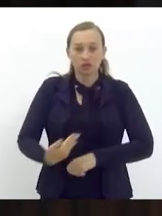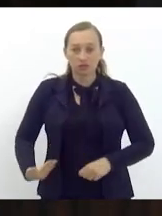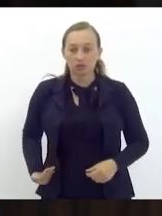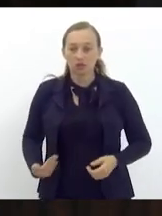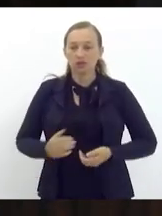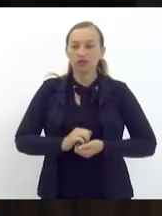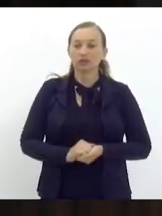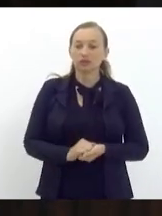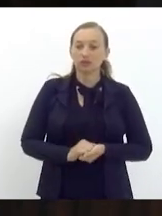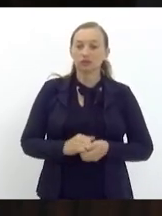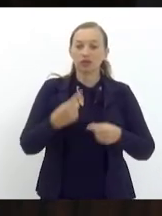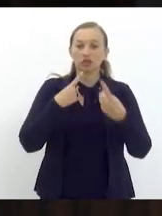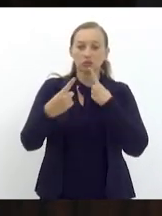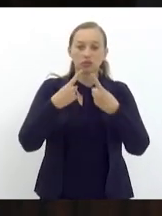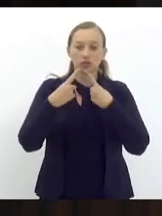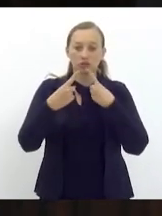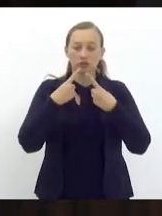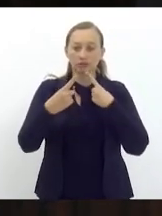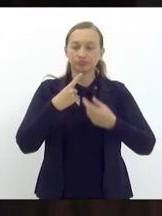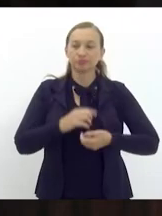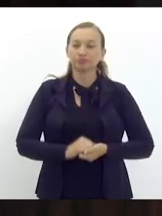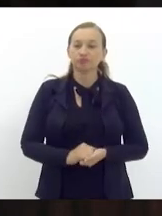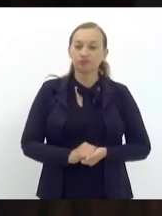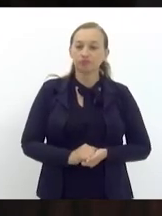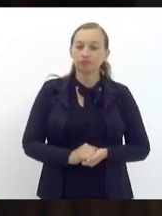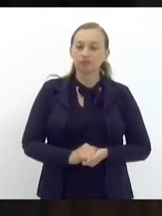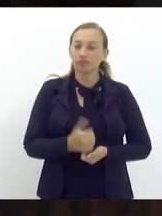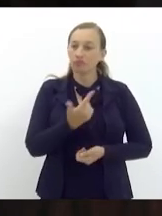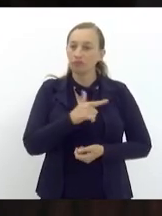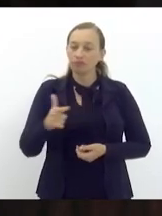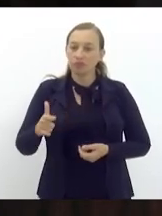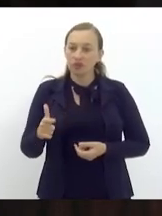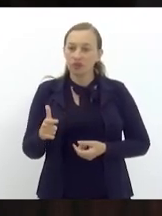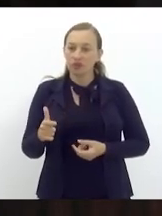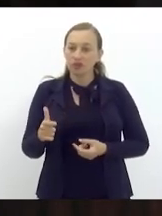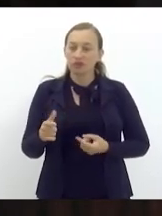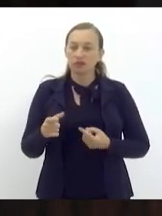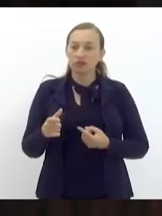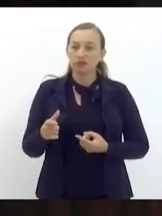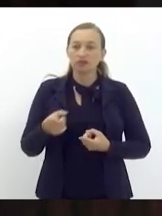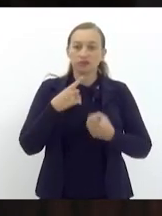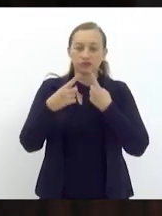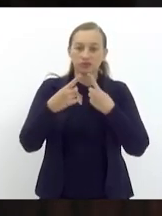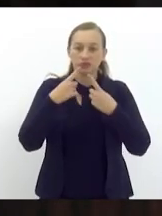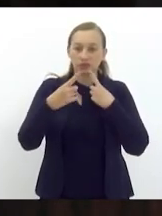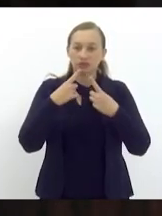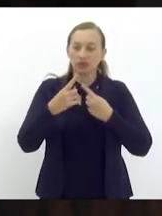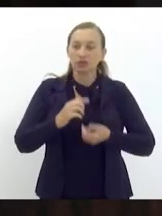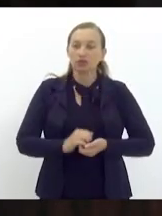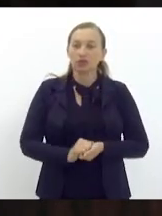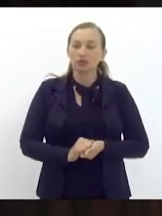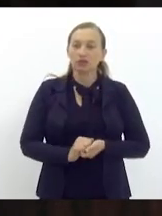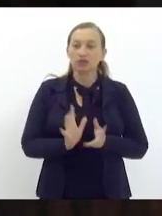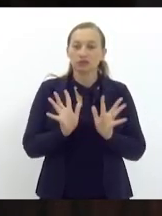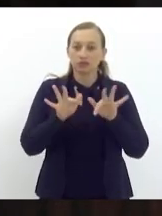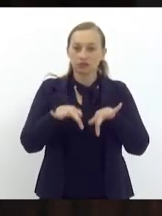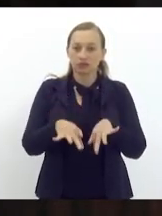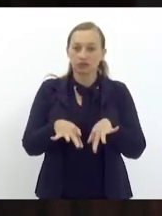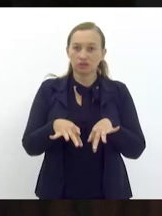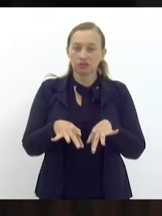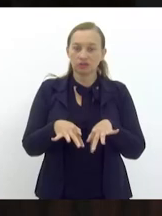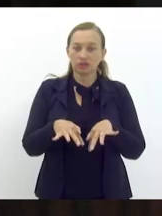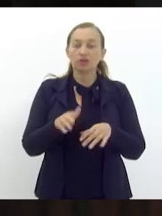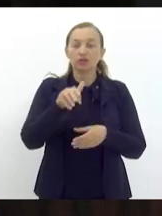Em discussão. Não havendo quem queira discutir. Encerrada a